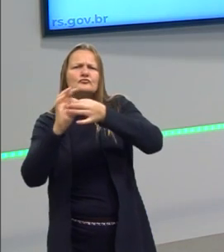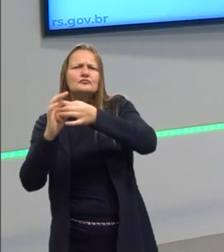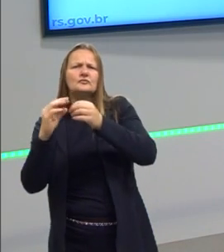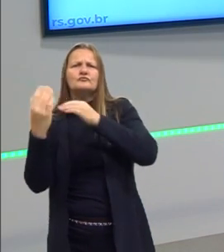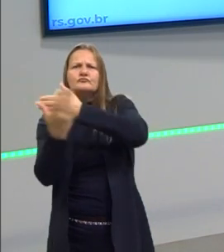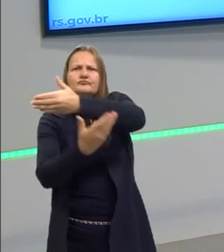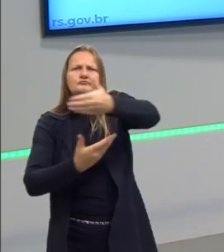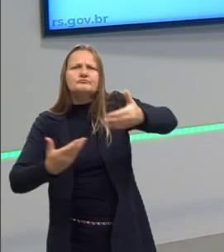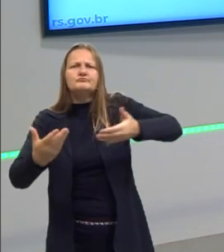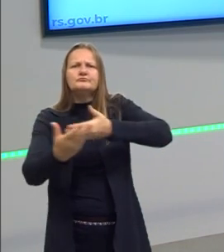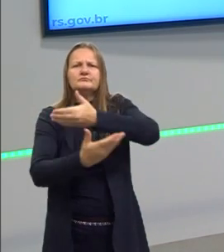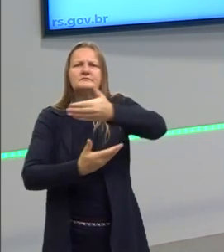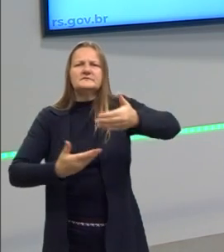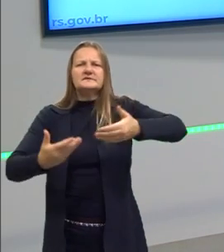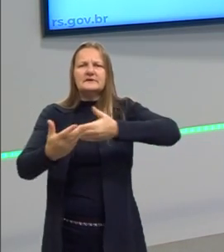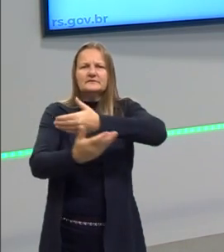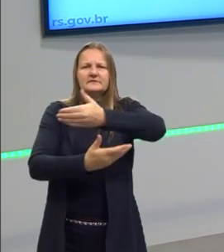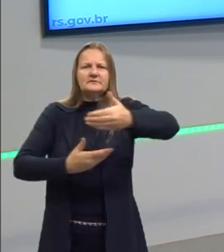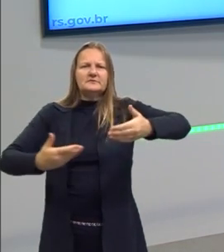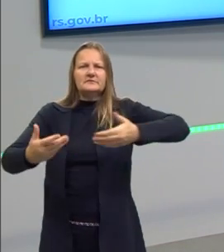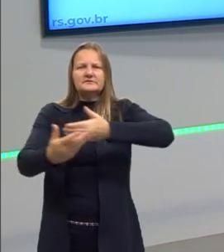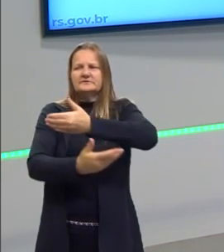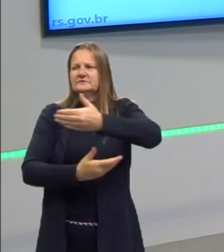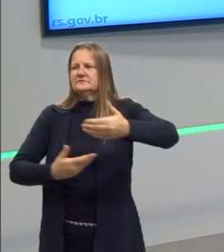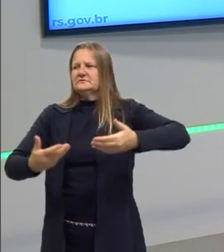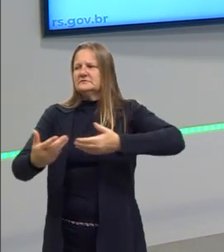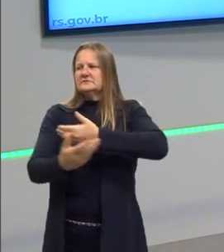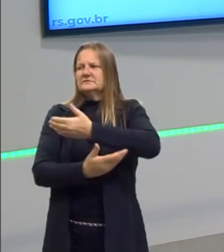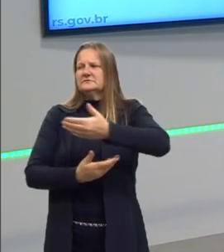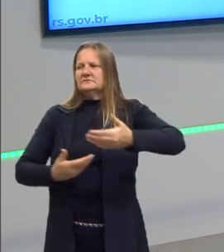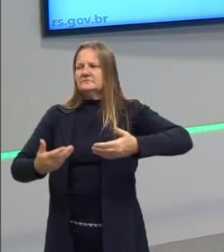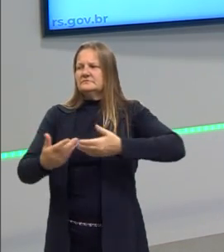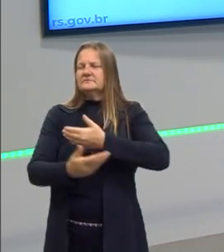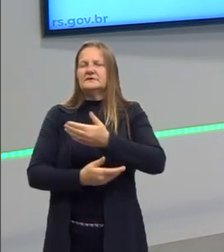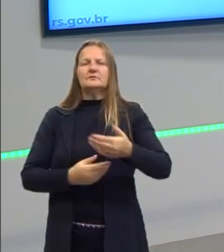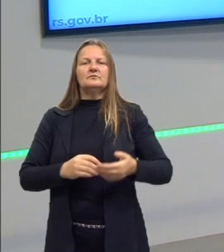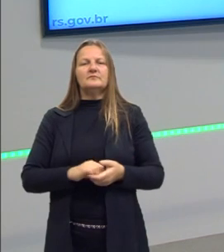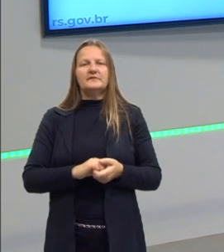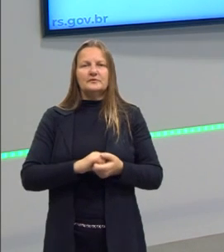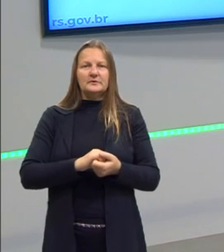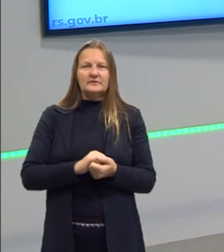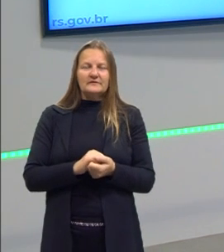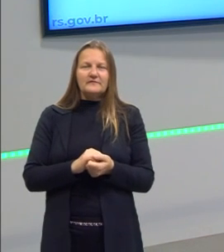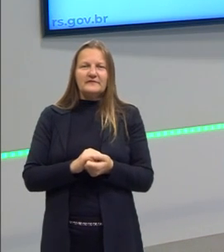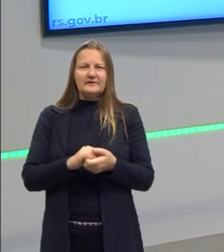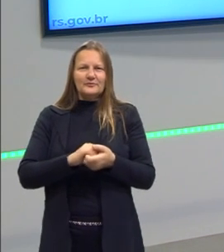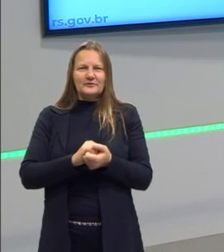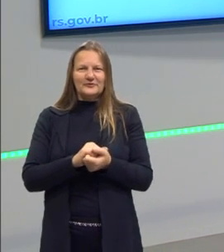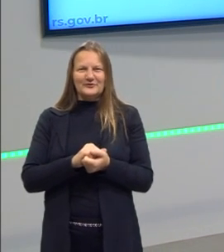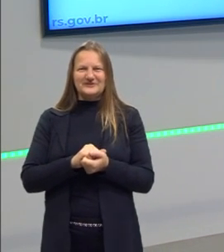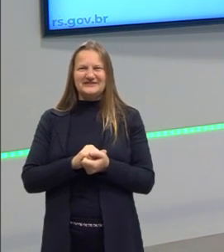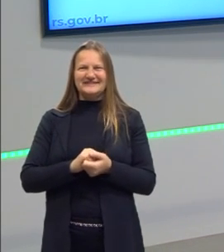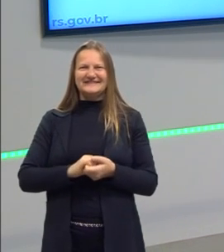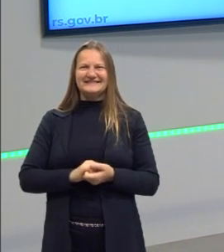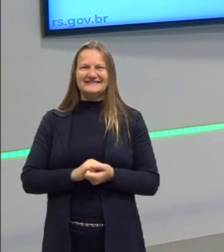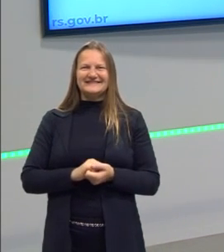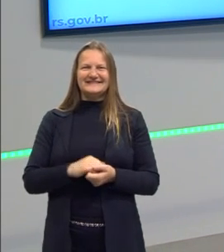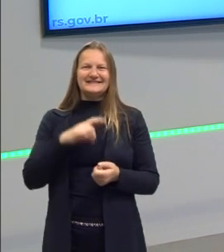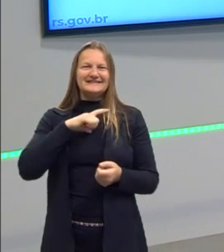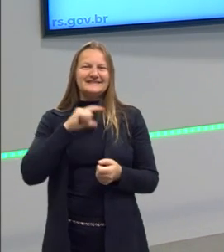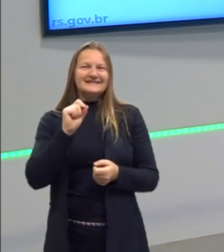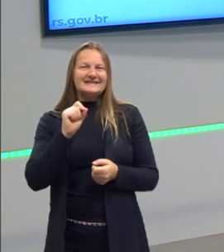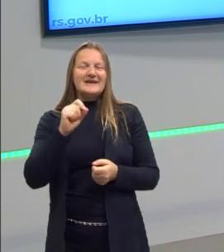propõe o conhecimento, o Kant está naquela briga entre os empiristas e os racionalistas, nós já vimos isso, vamos só relembrar.